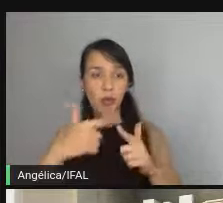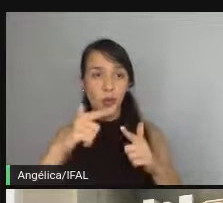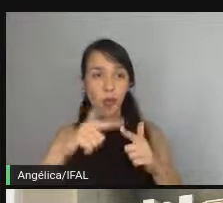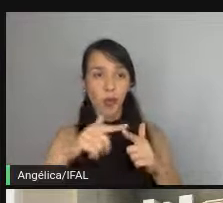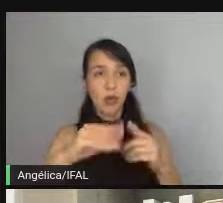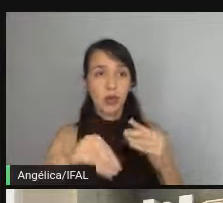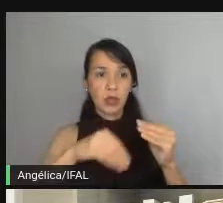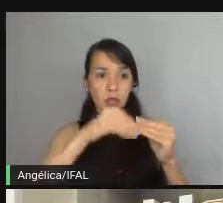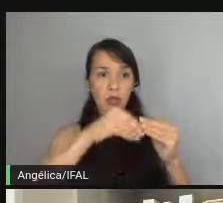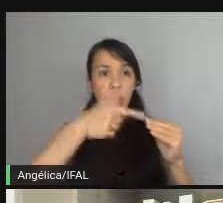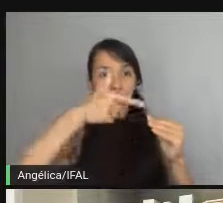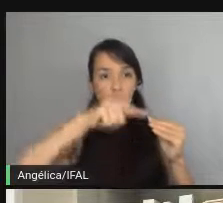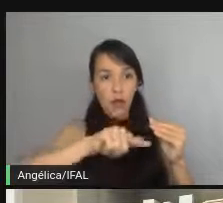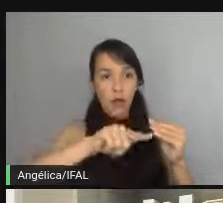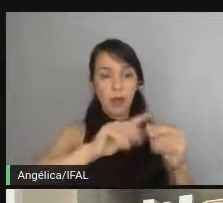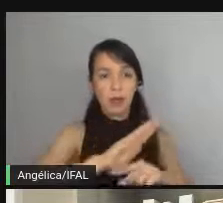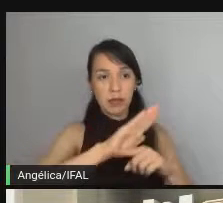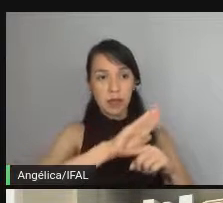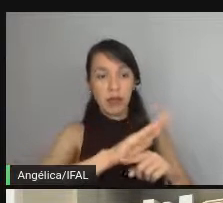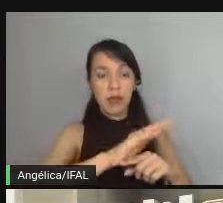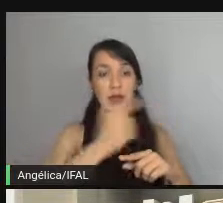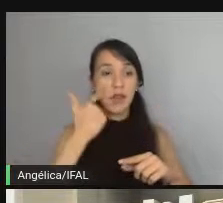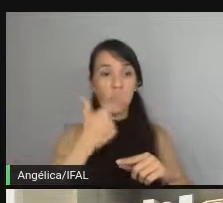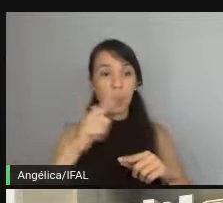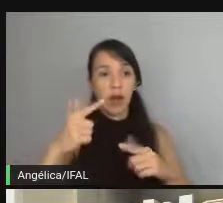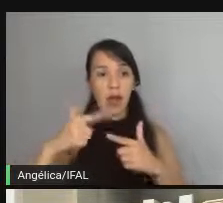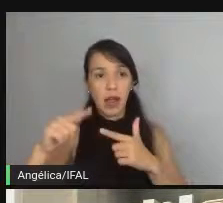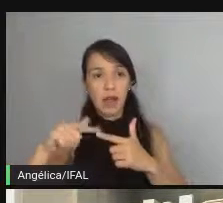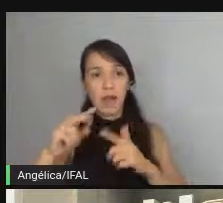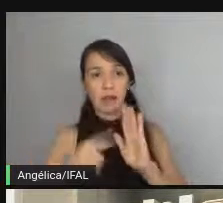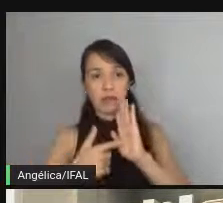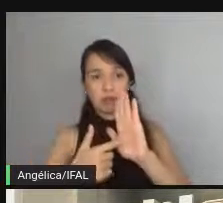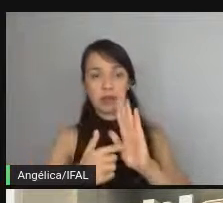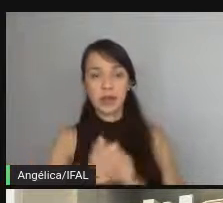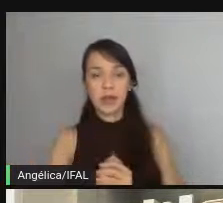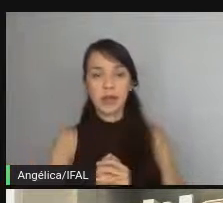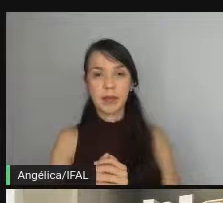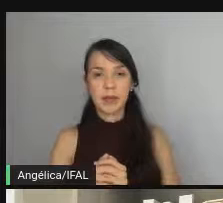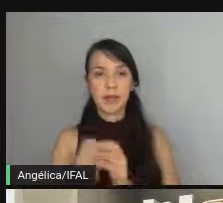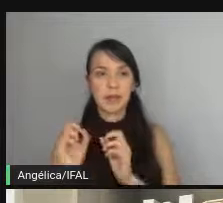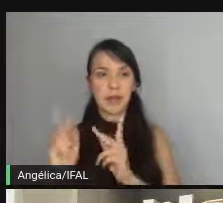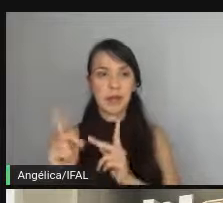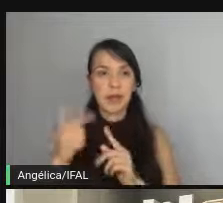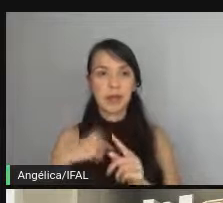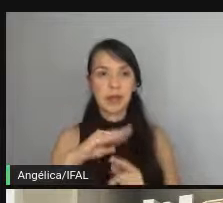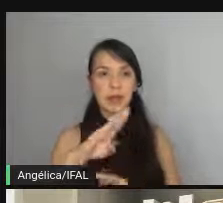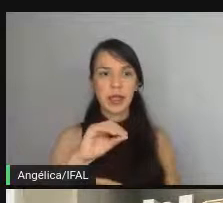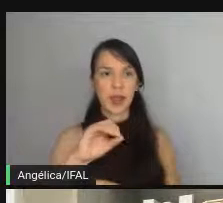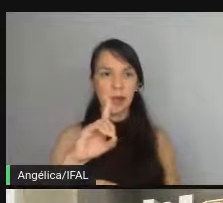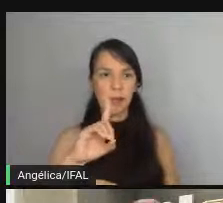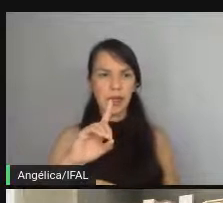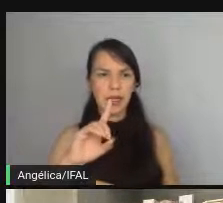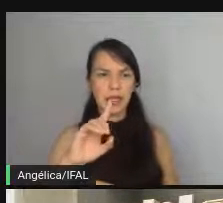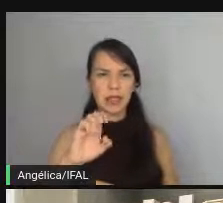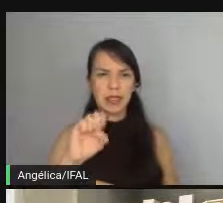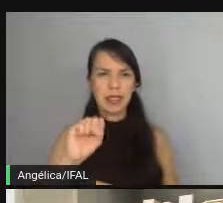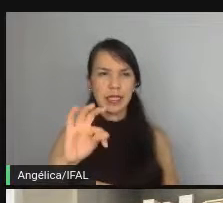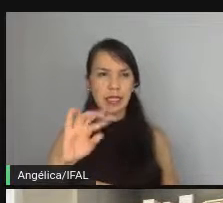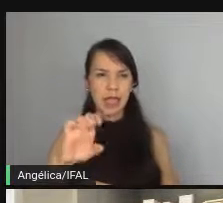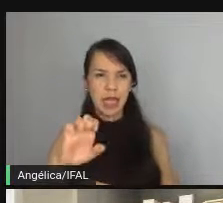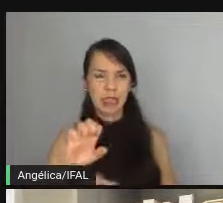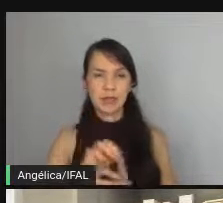e roda de novo aí vê qual é a próxima falha que ele dá join então agora esse é o babystep beleza tranquilo